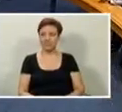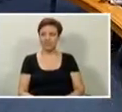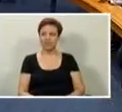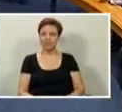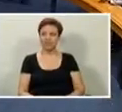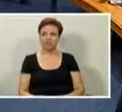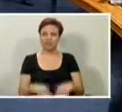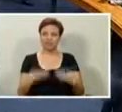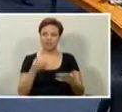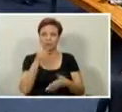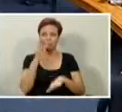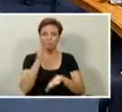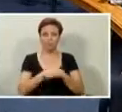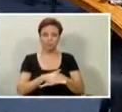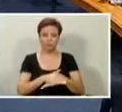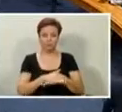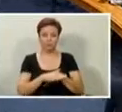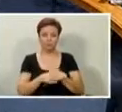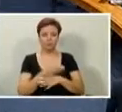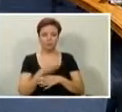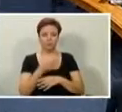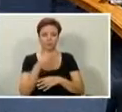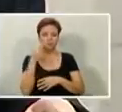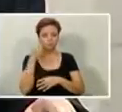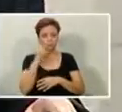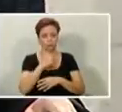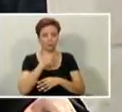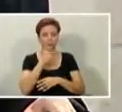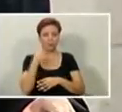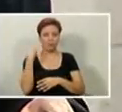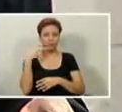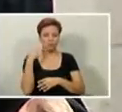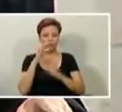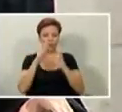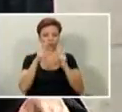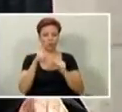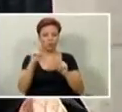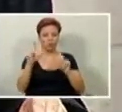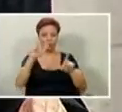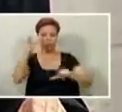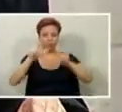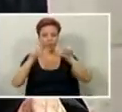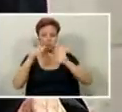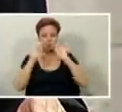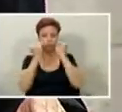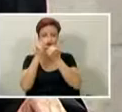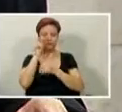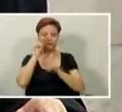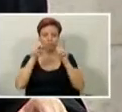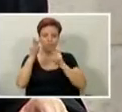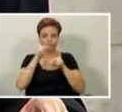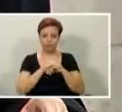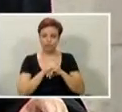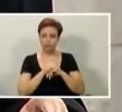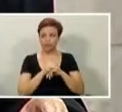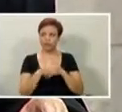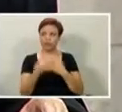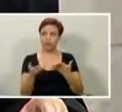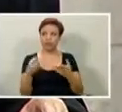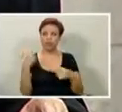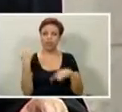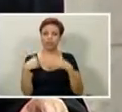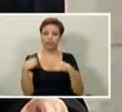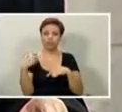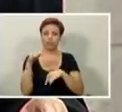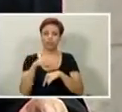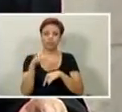Então, boa tarde a todos os vereadores, vereadoras, a todos que estão nos assistindo aqui pela TV Câmara. Bom, vamos discutir a questão